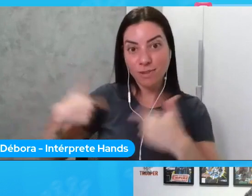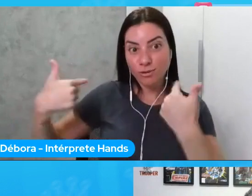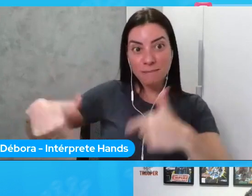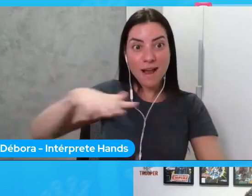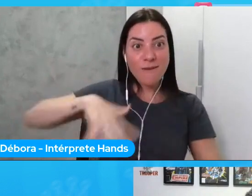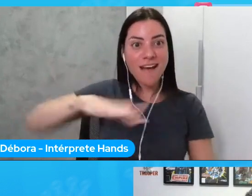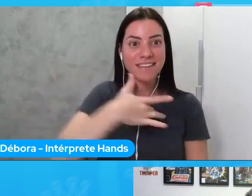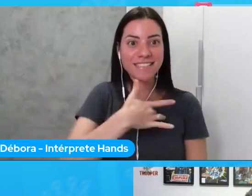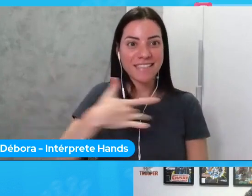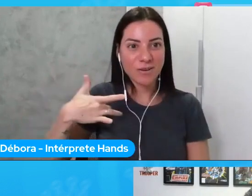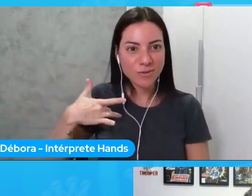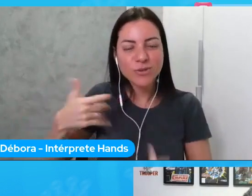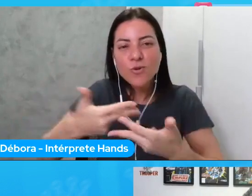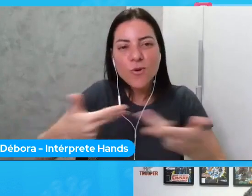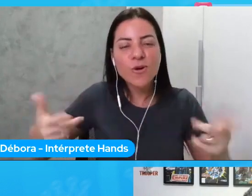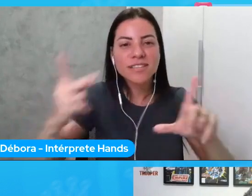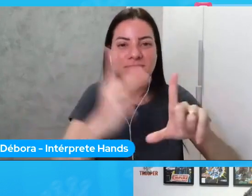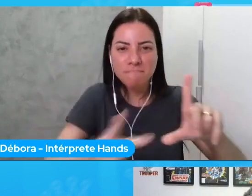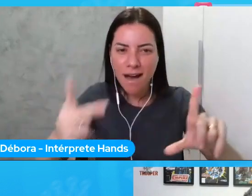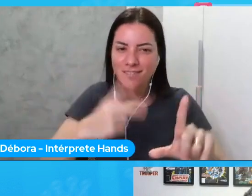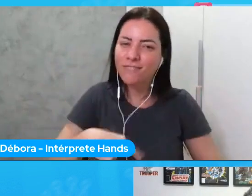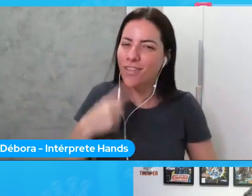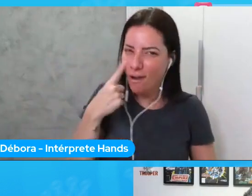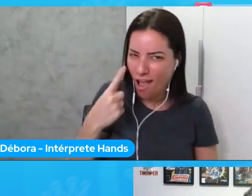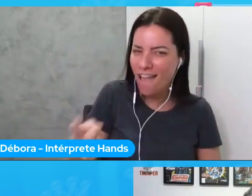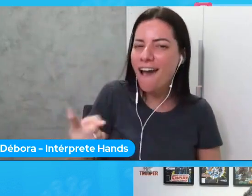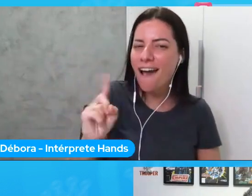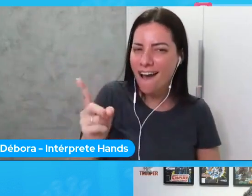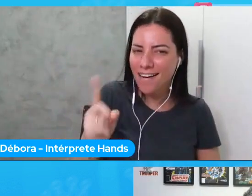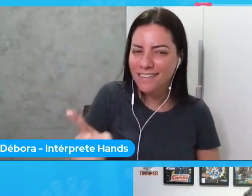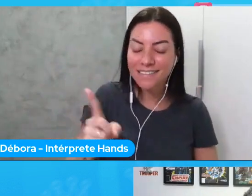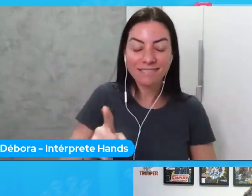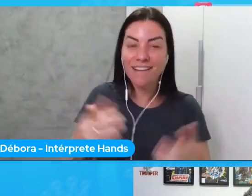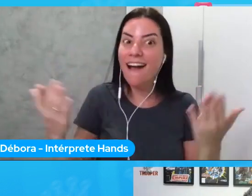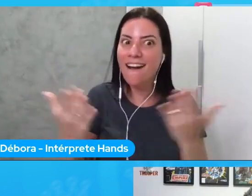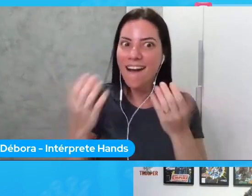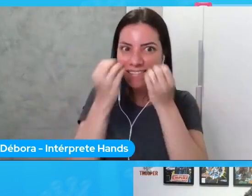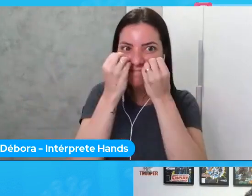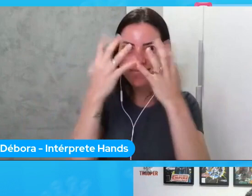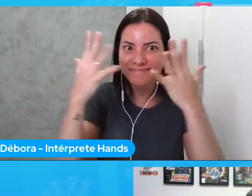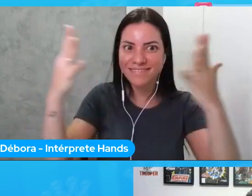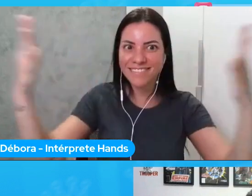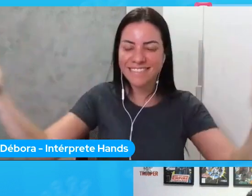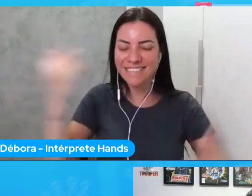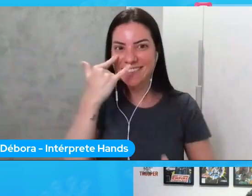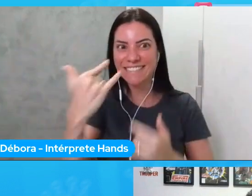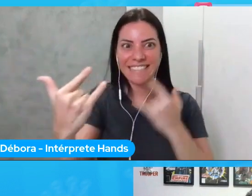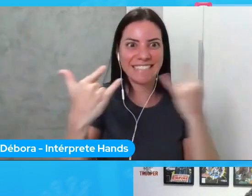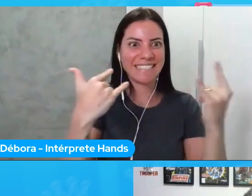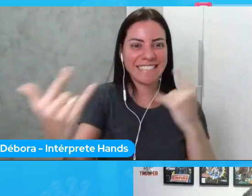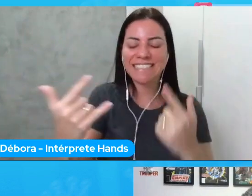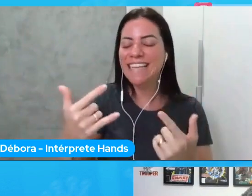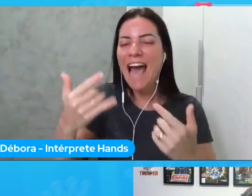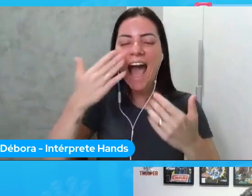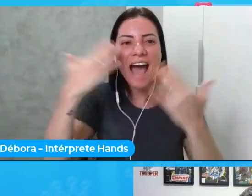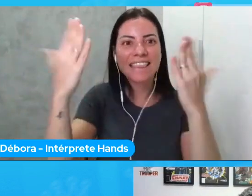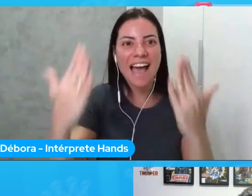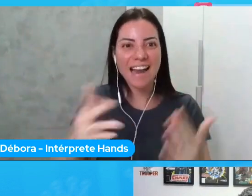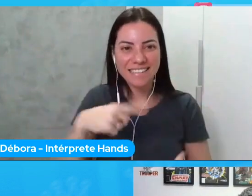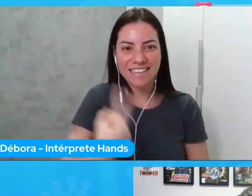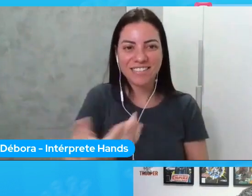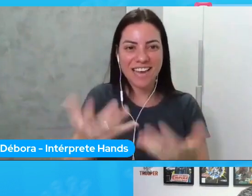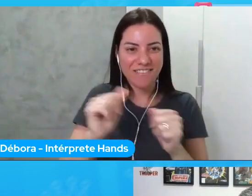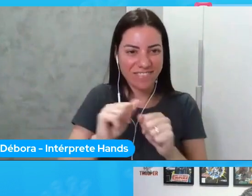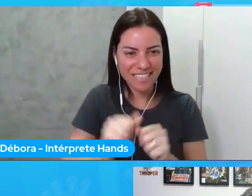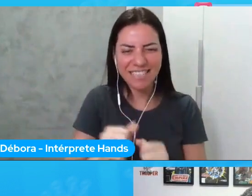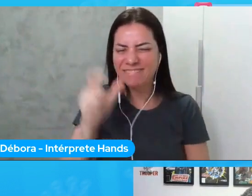saúde com coisas de imagem vou dar uma olhada nisso aí que brilhou os olhos alguma coisa de algumas análises que a gente quer fazer bem interessante